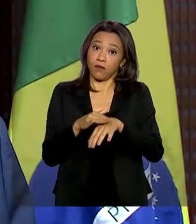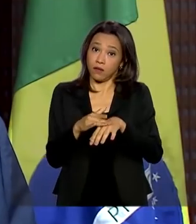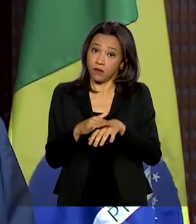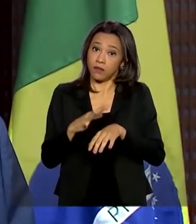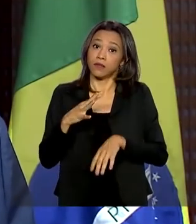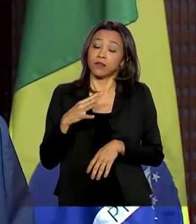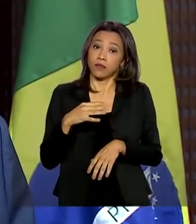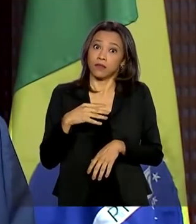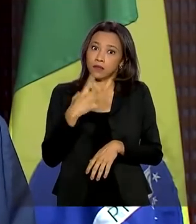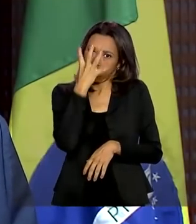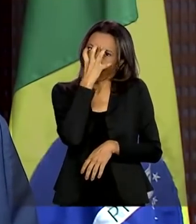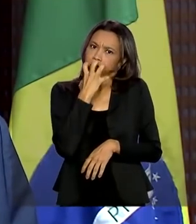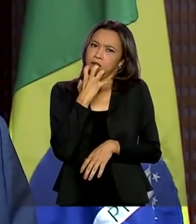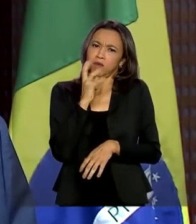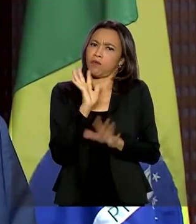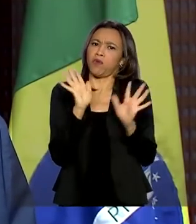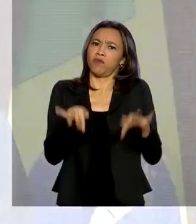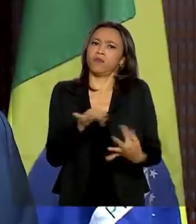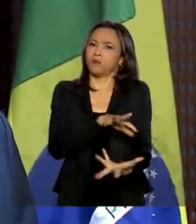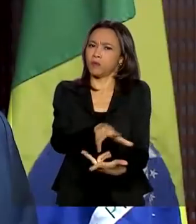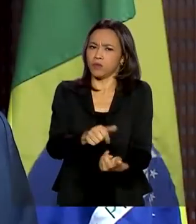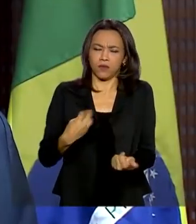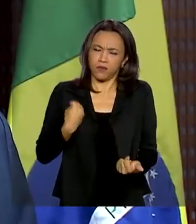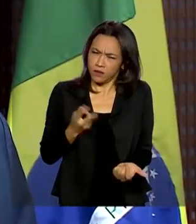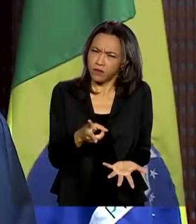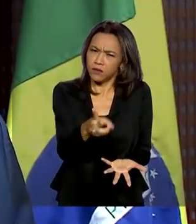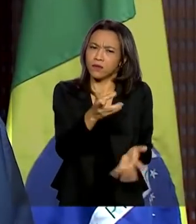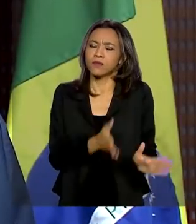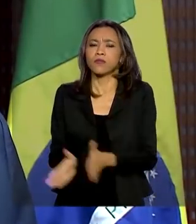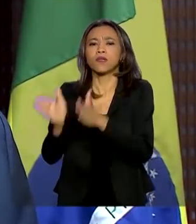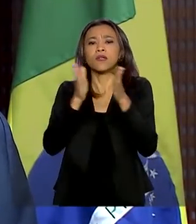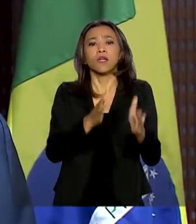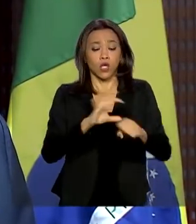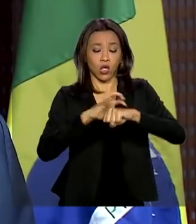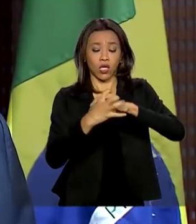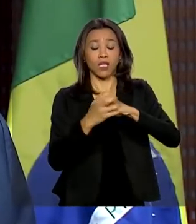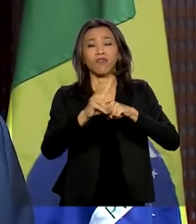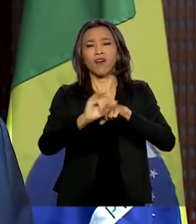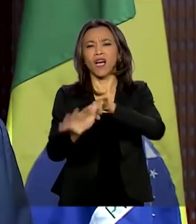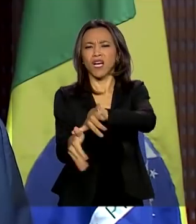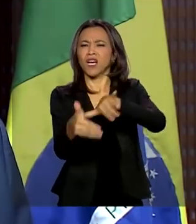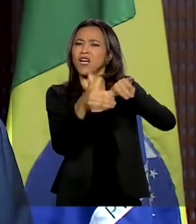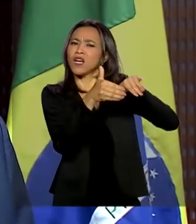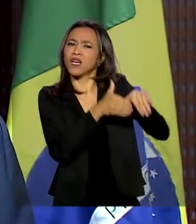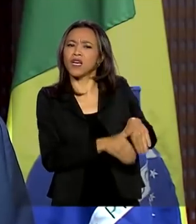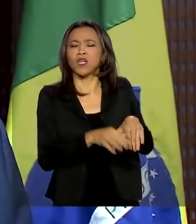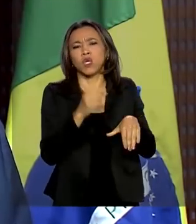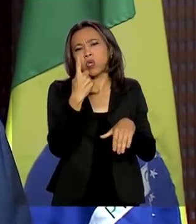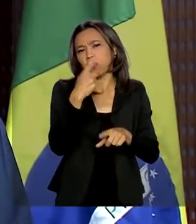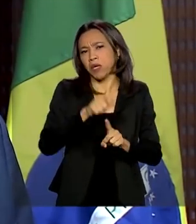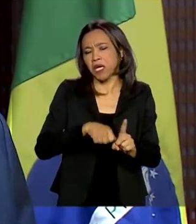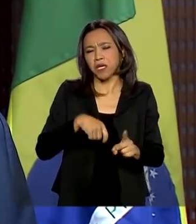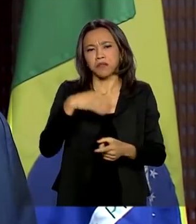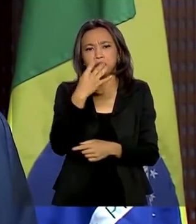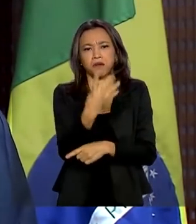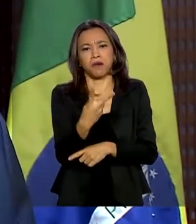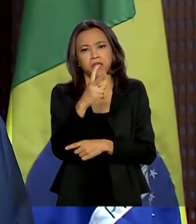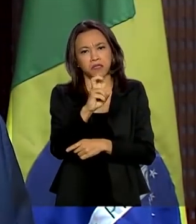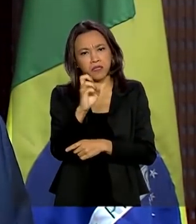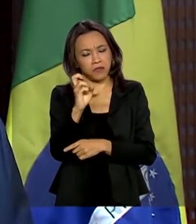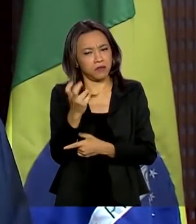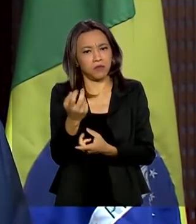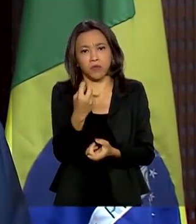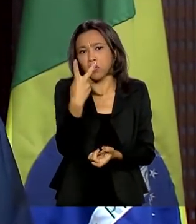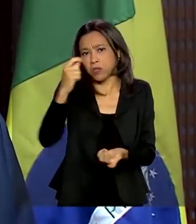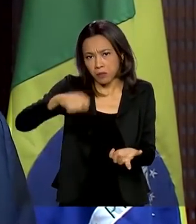mas não é o fim do mundo. A vida vai continuar. O coronavírus vai passar um mês, 45 dias, dois